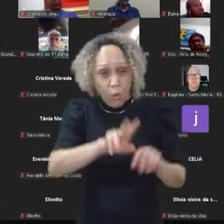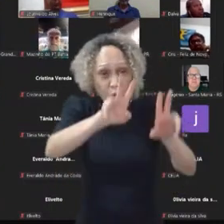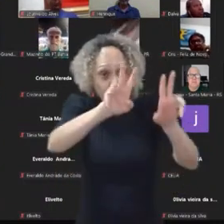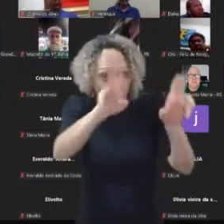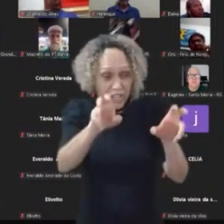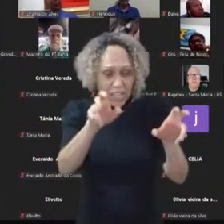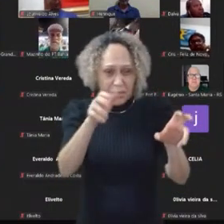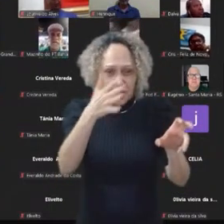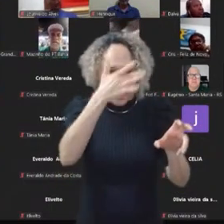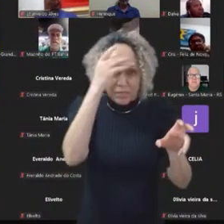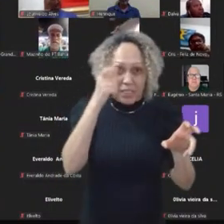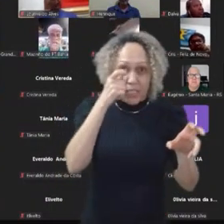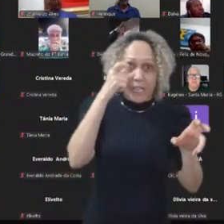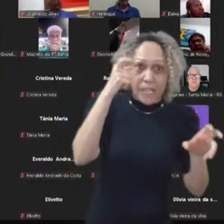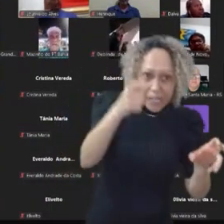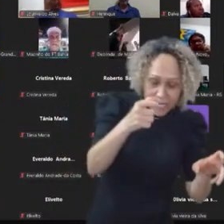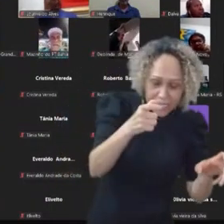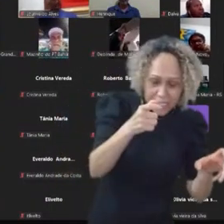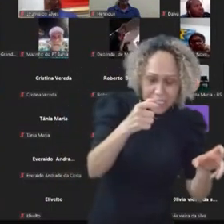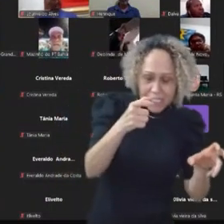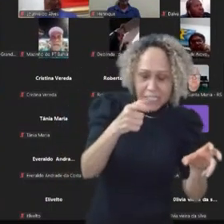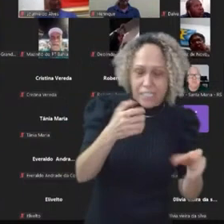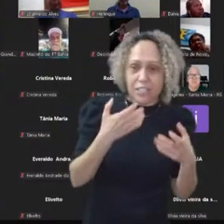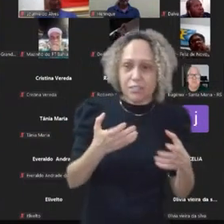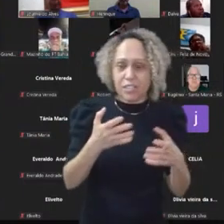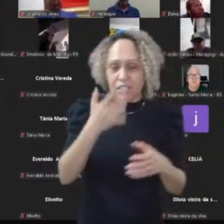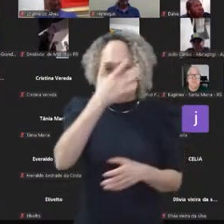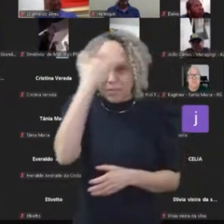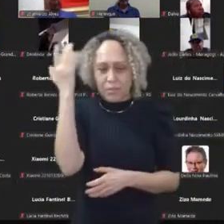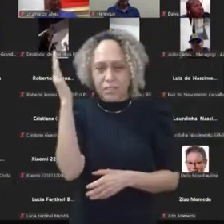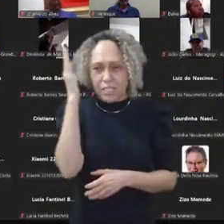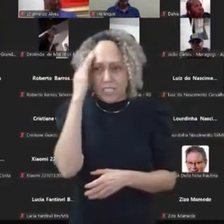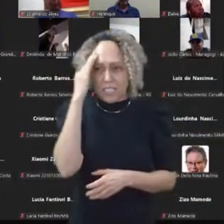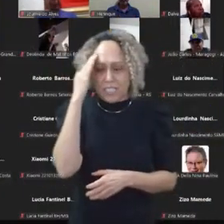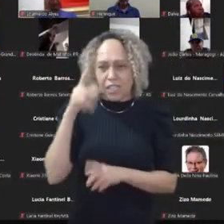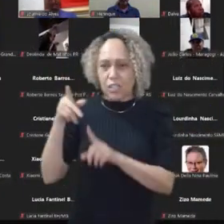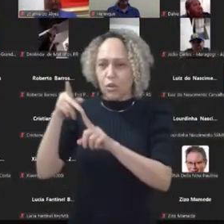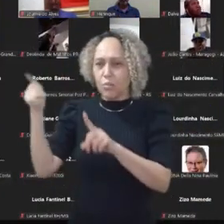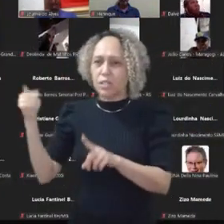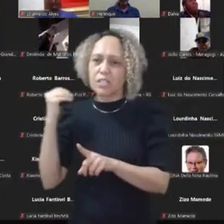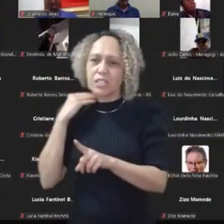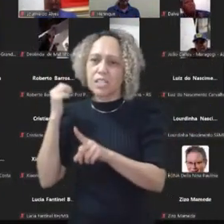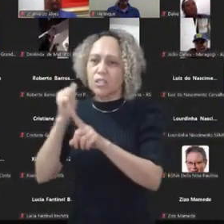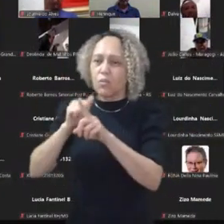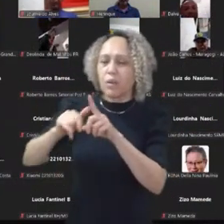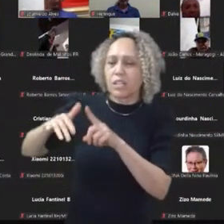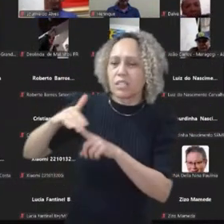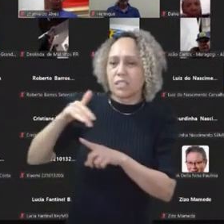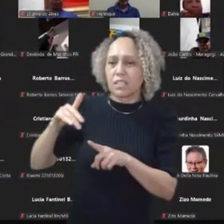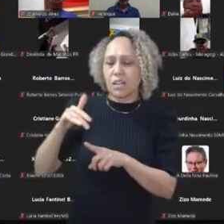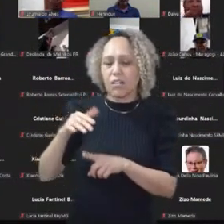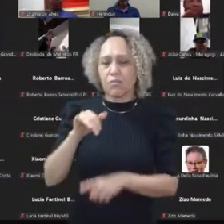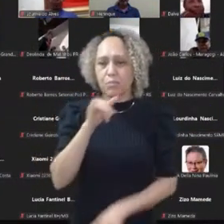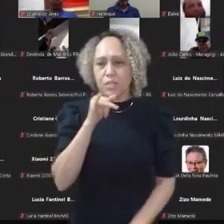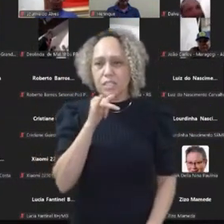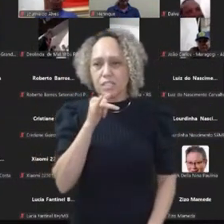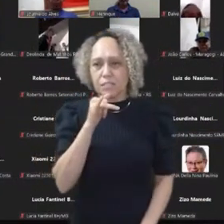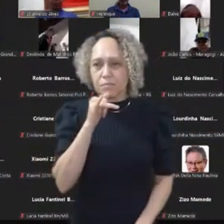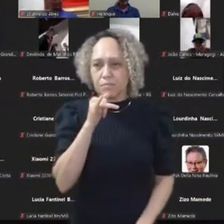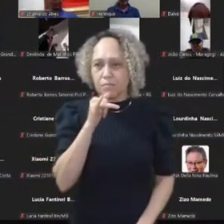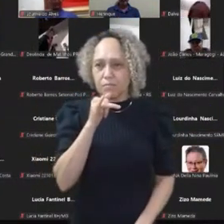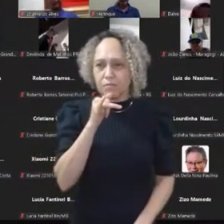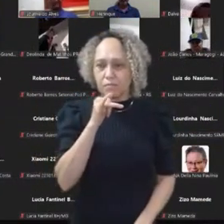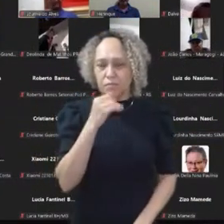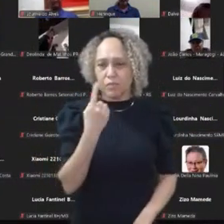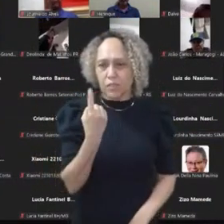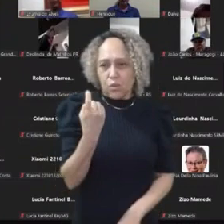caramba, eu quero que as pessoas entendam que, olha, o presidente do Banco Central, isso e aquilo. eu dou um exemplo aí, foi o único momento aí no